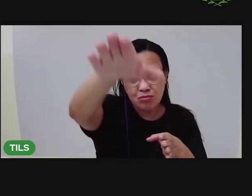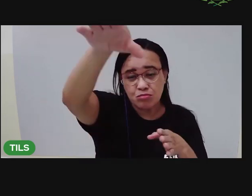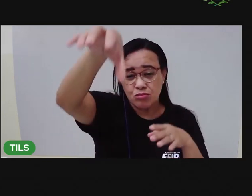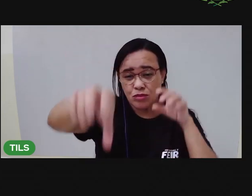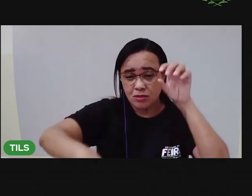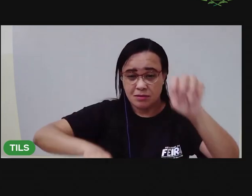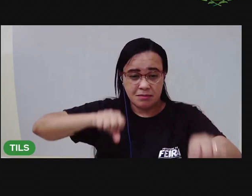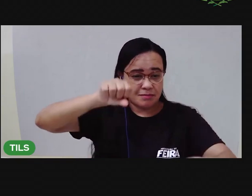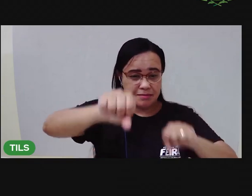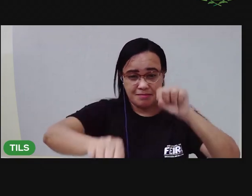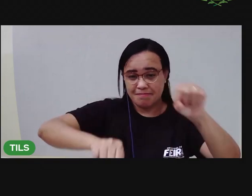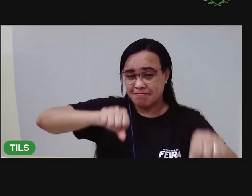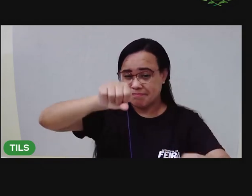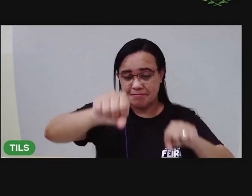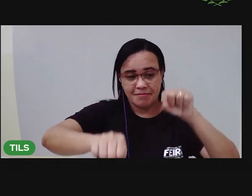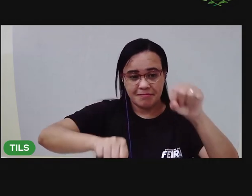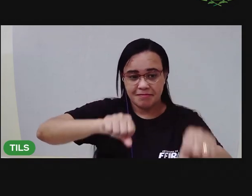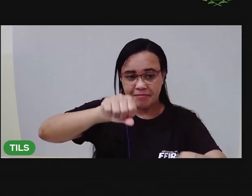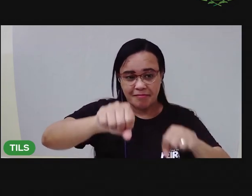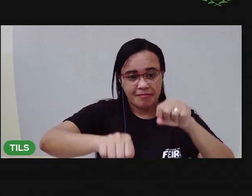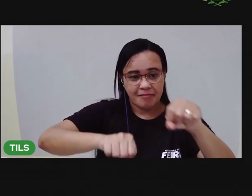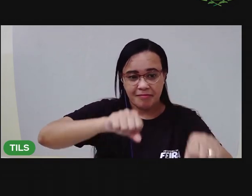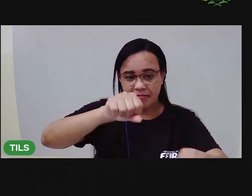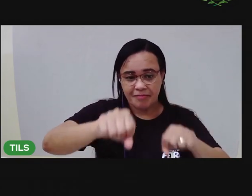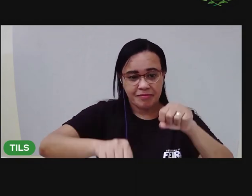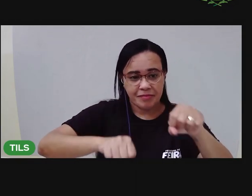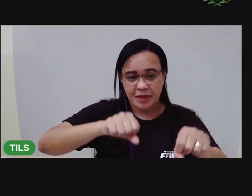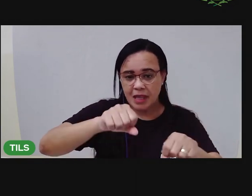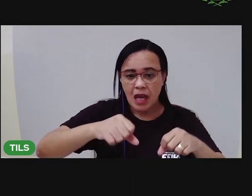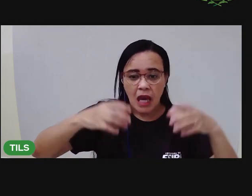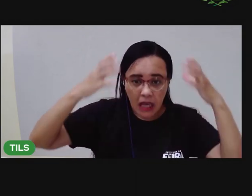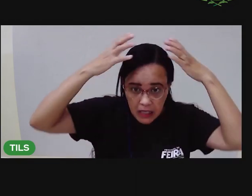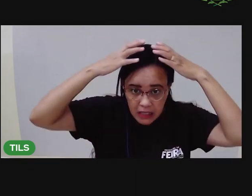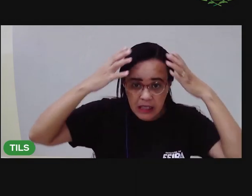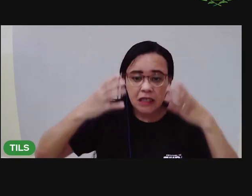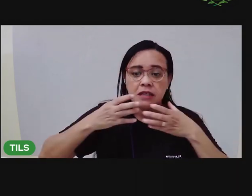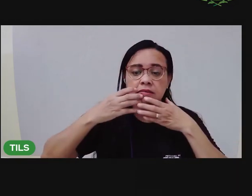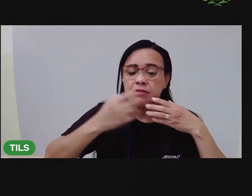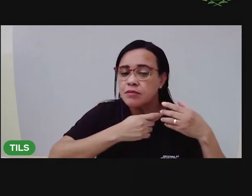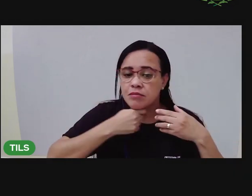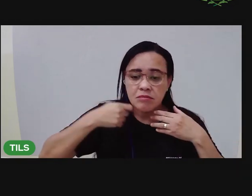bicicleta. Se jogando, sem capacete.